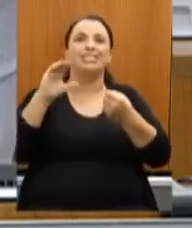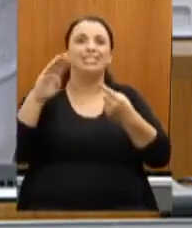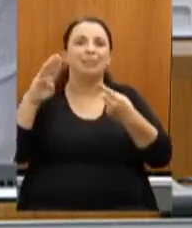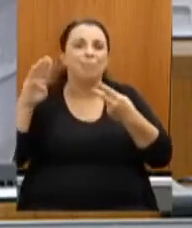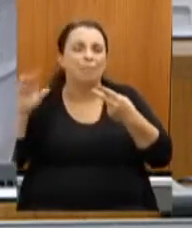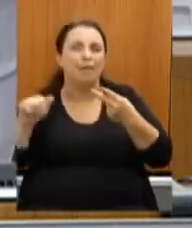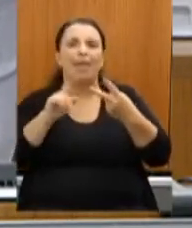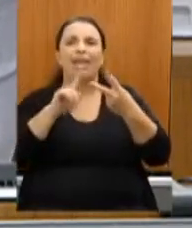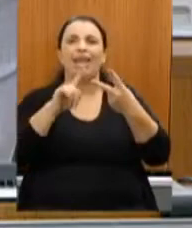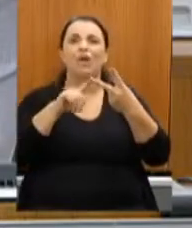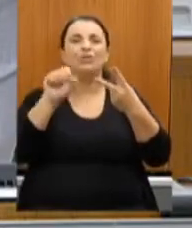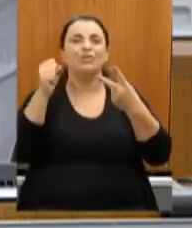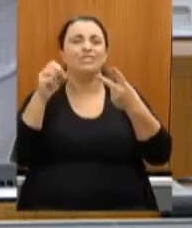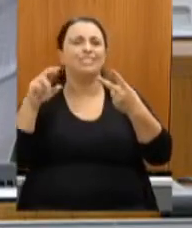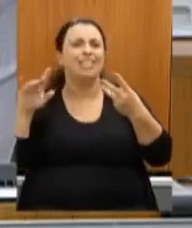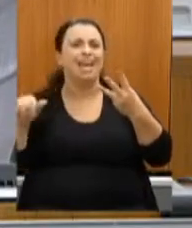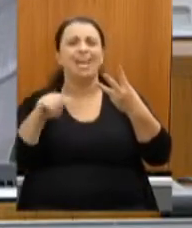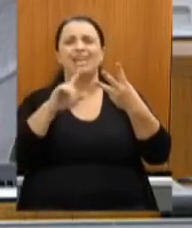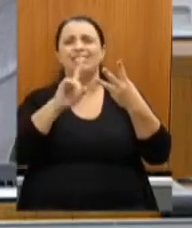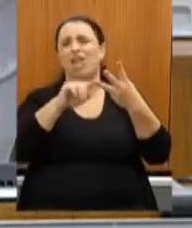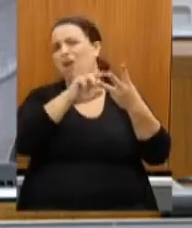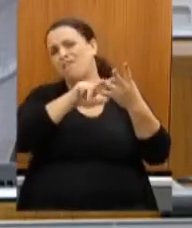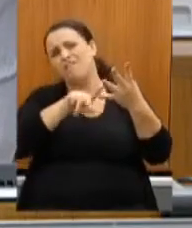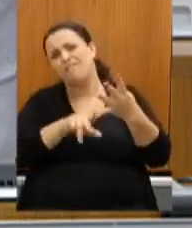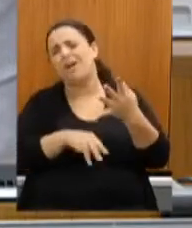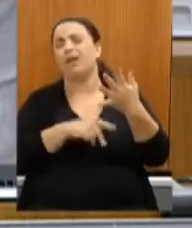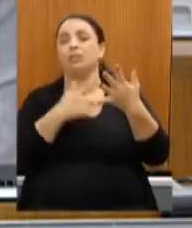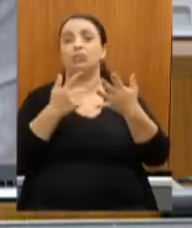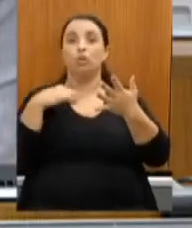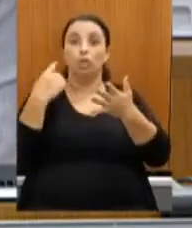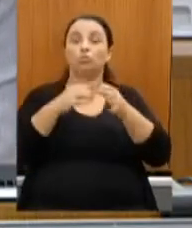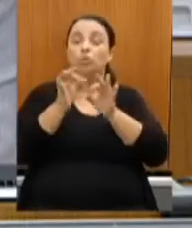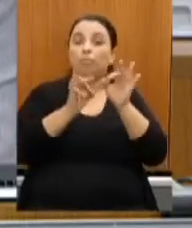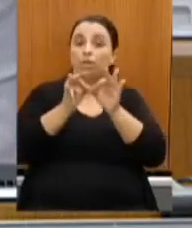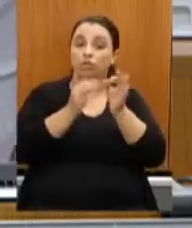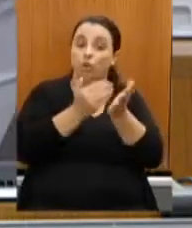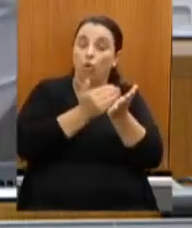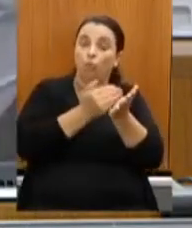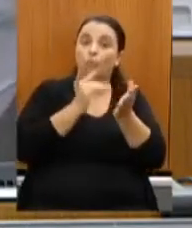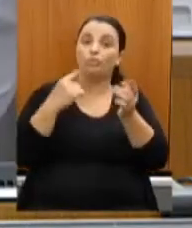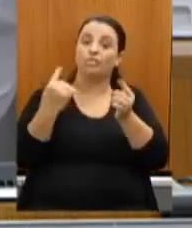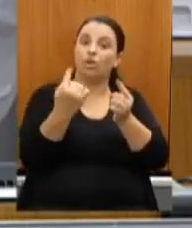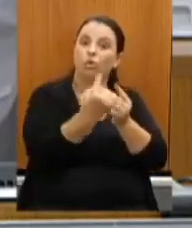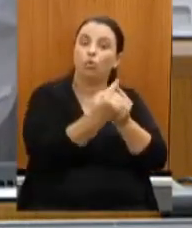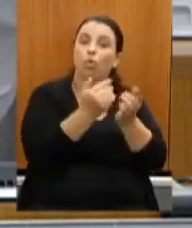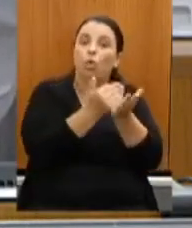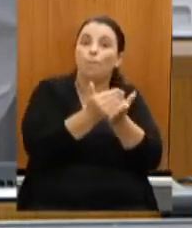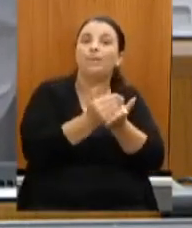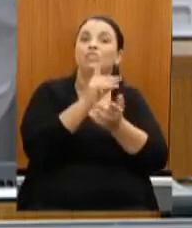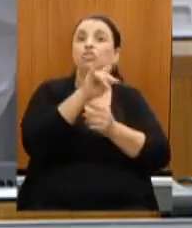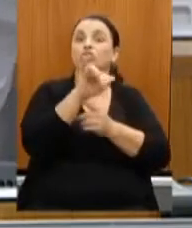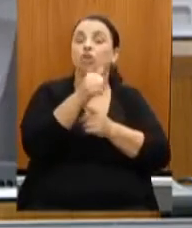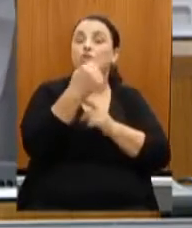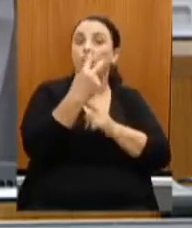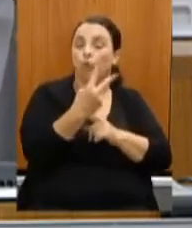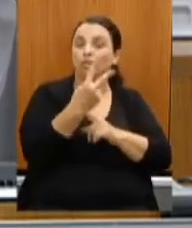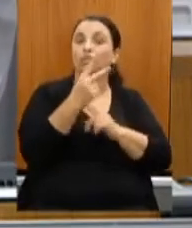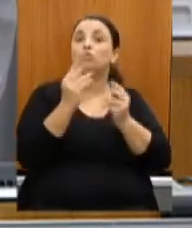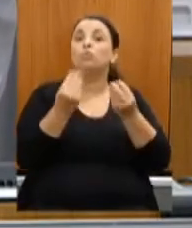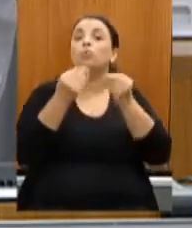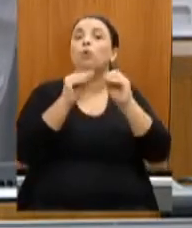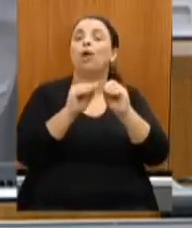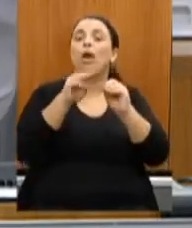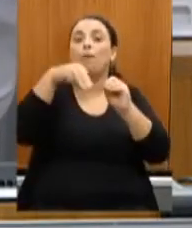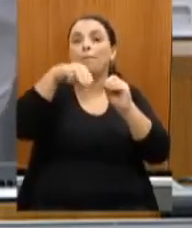que nós estamos planejando e começa no dia 2 no dia 2 nós vamos colocar um mapping no palácio da liberdade contando a história